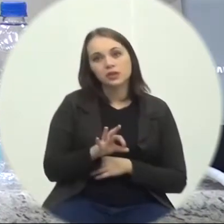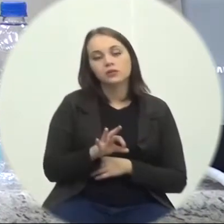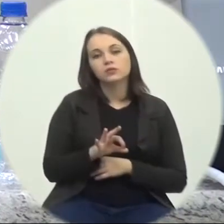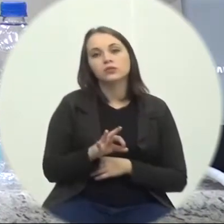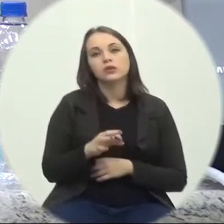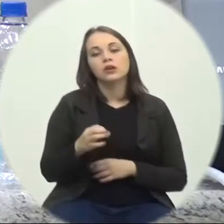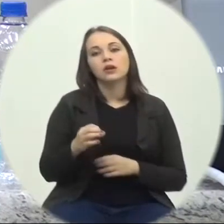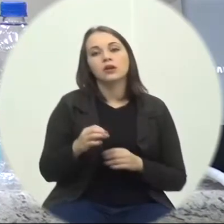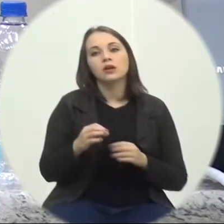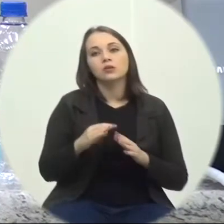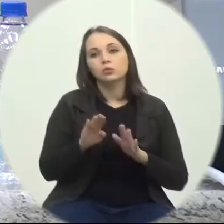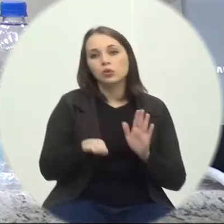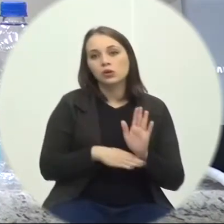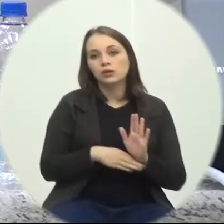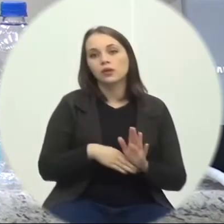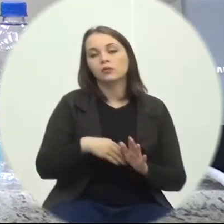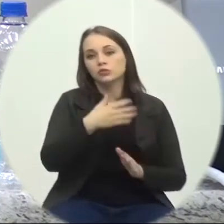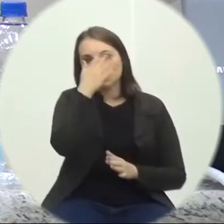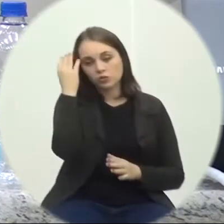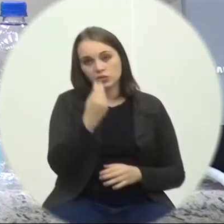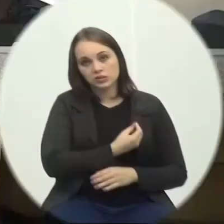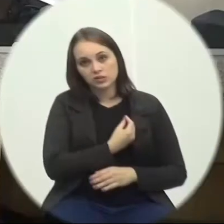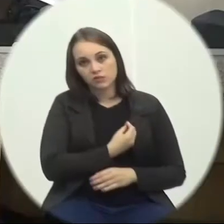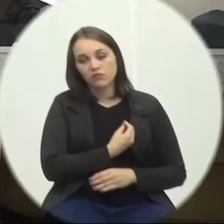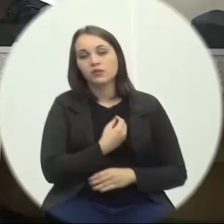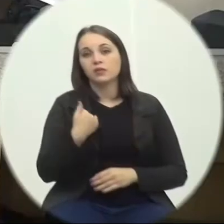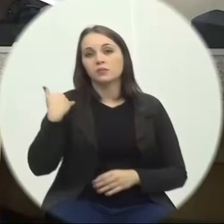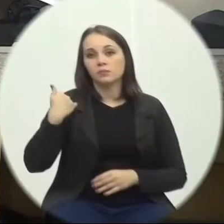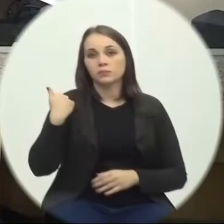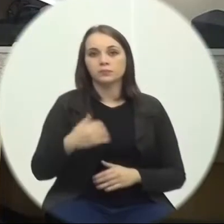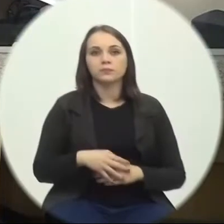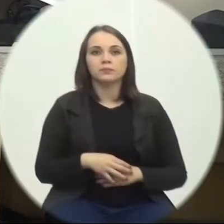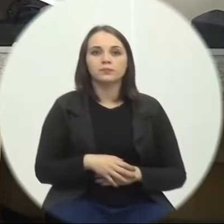habitantes Por faixa etária O requerimento Está em discussão